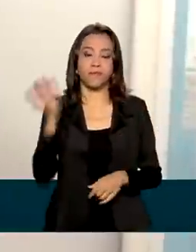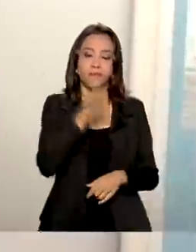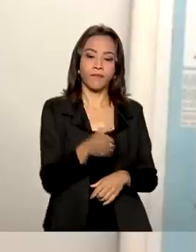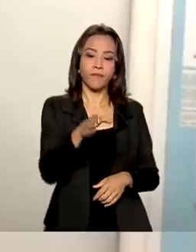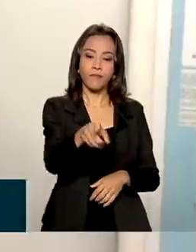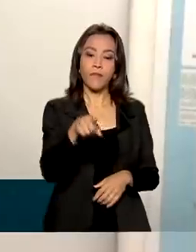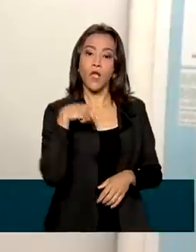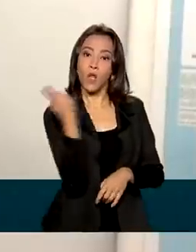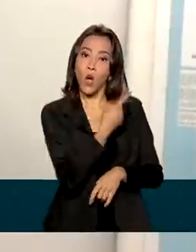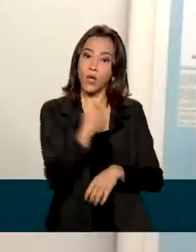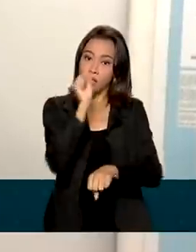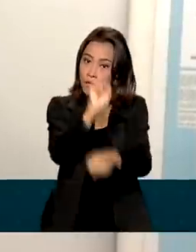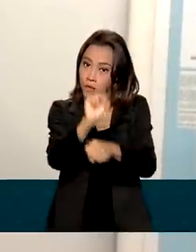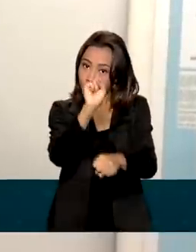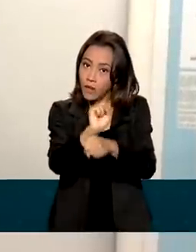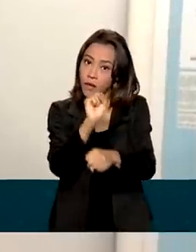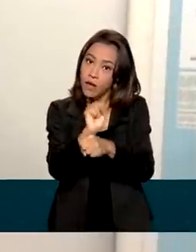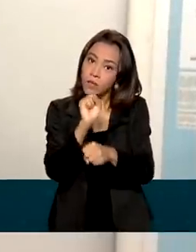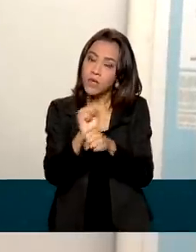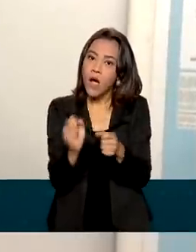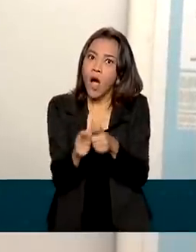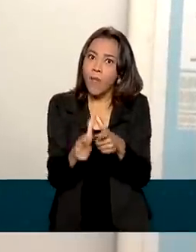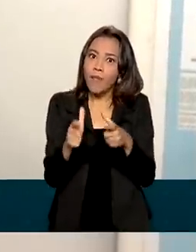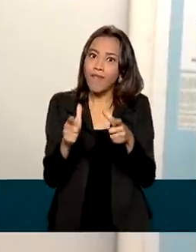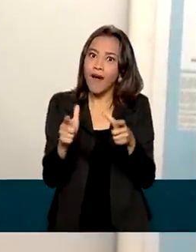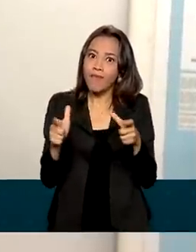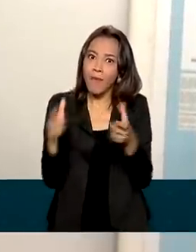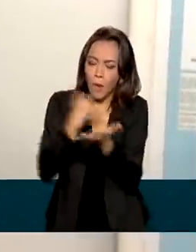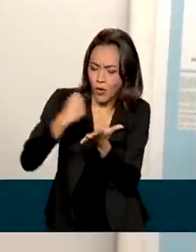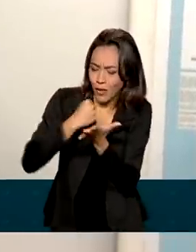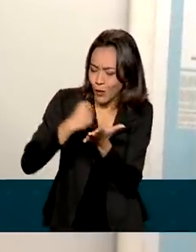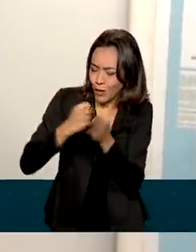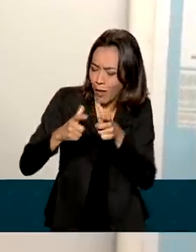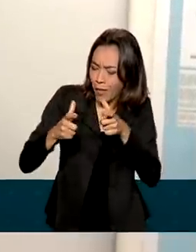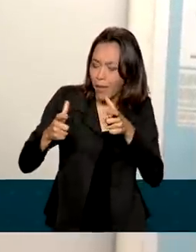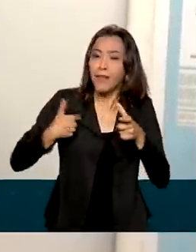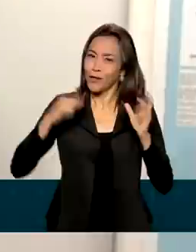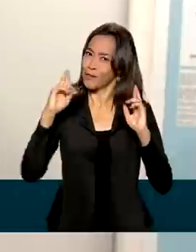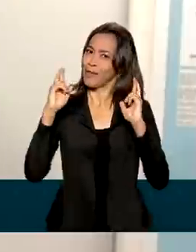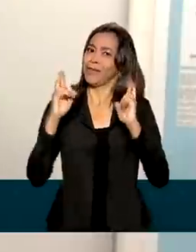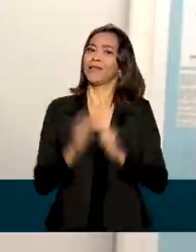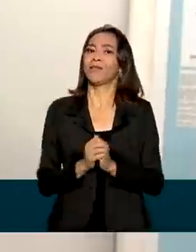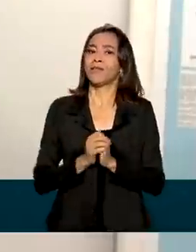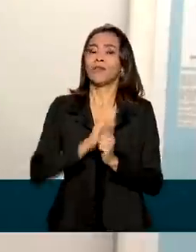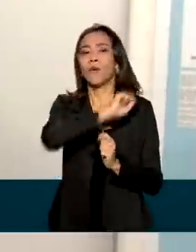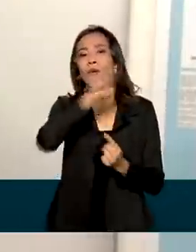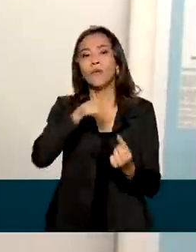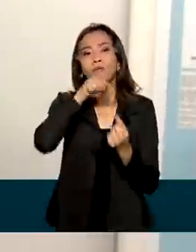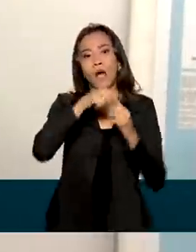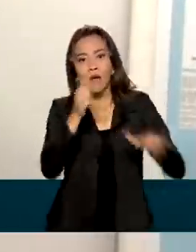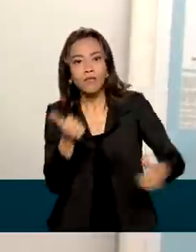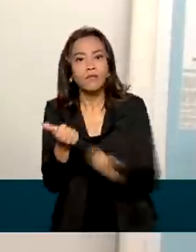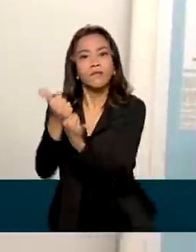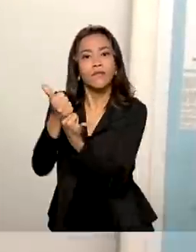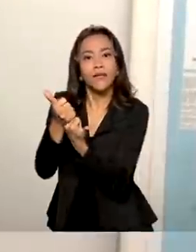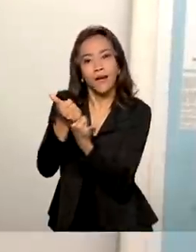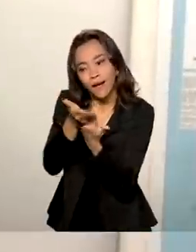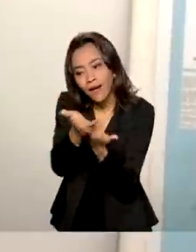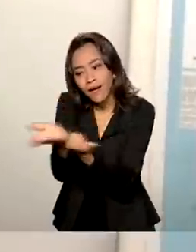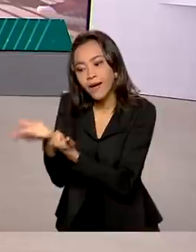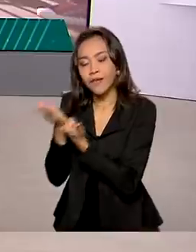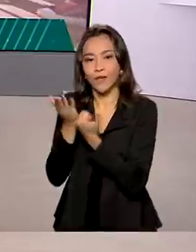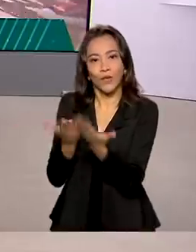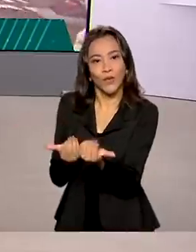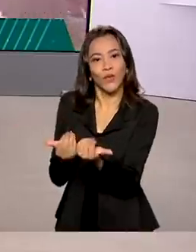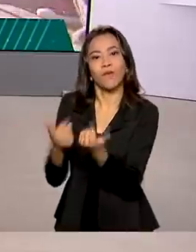aumentar o número de contratos e, acima de tudo, fortalecer e segurar principalmente o jovem no